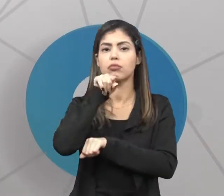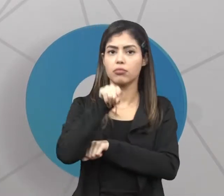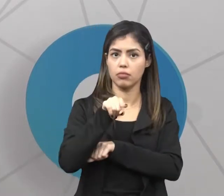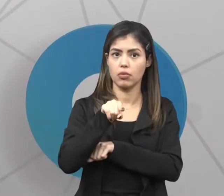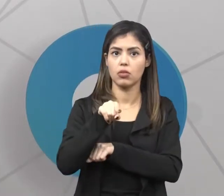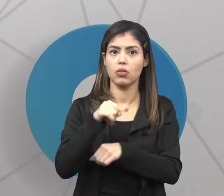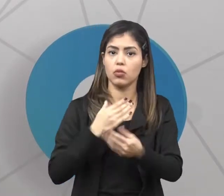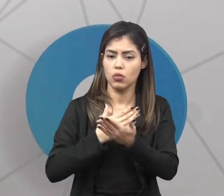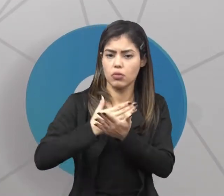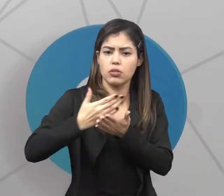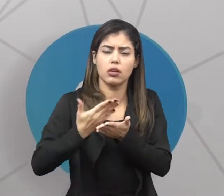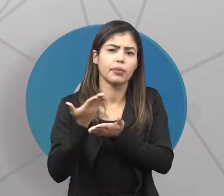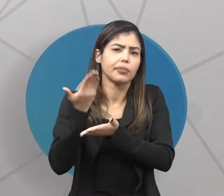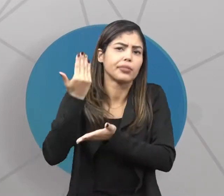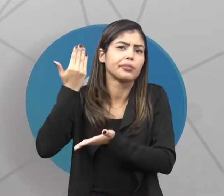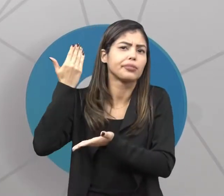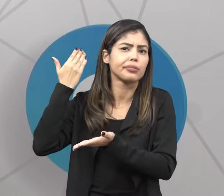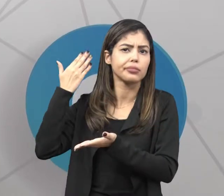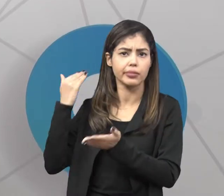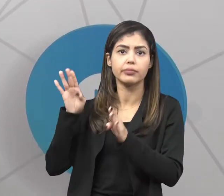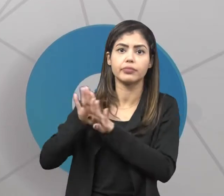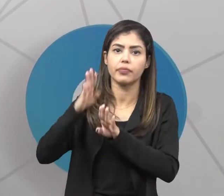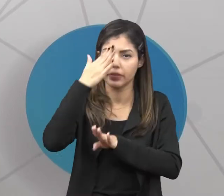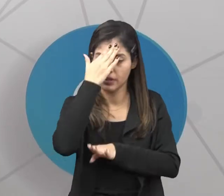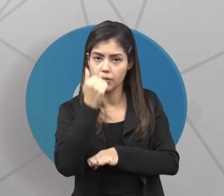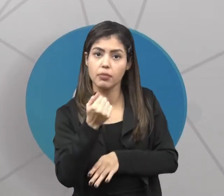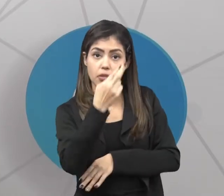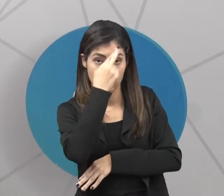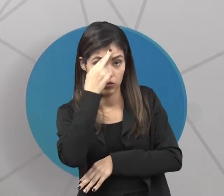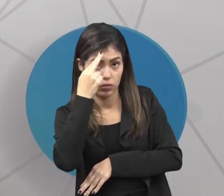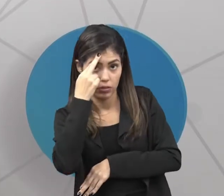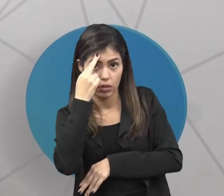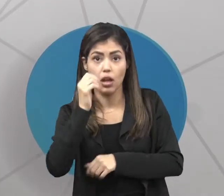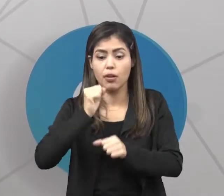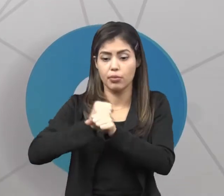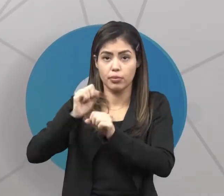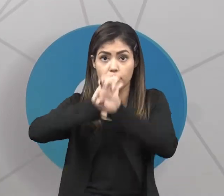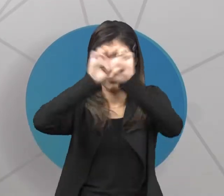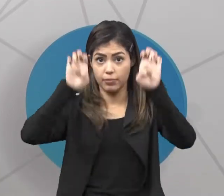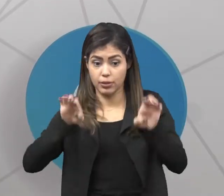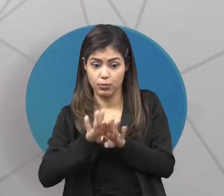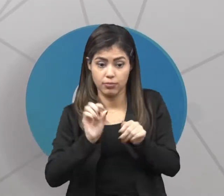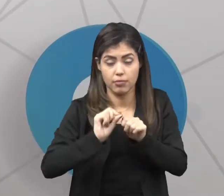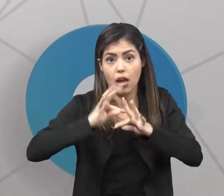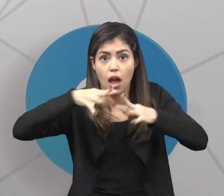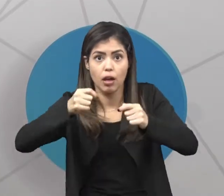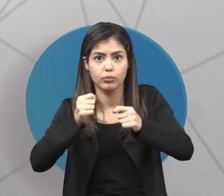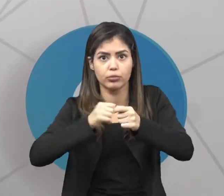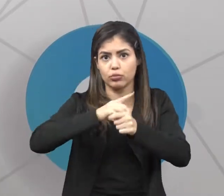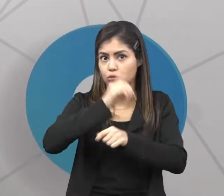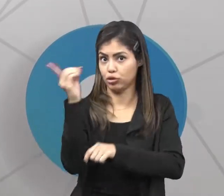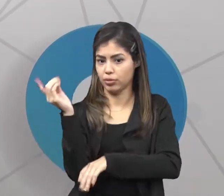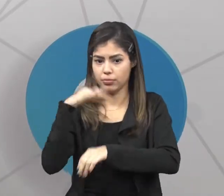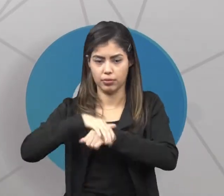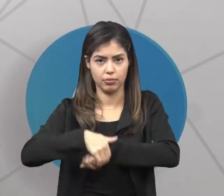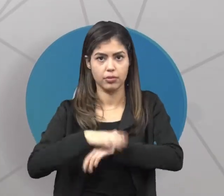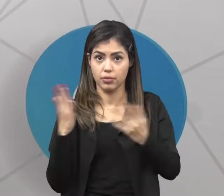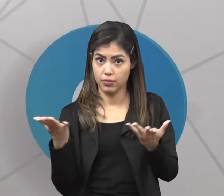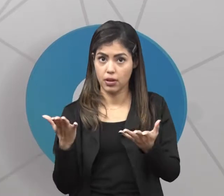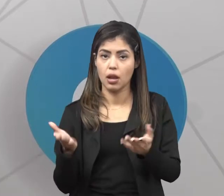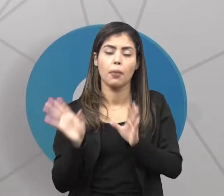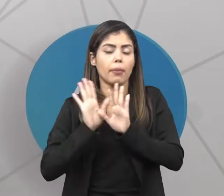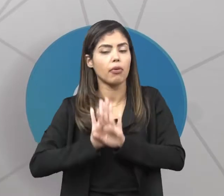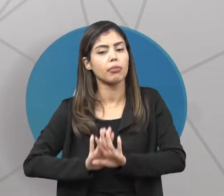começam um pouco antes. Nós sabemos que, historicamente, nada é construído do dia para a noite. As coisas, elas levam tempo para